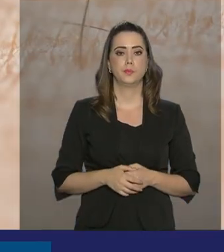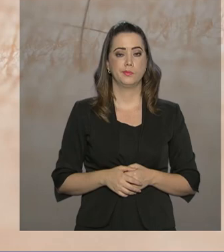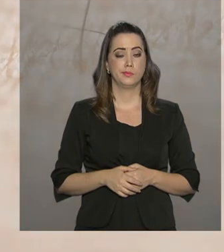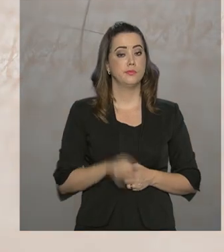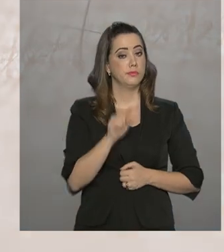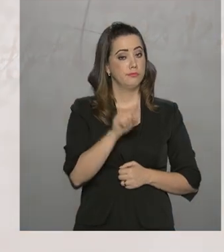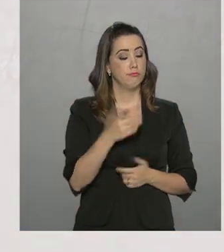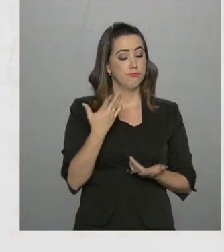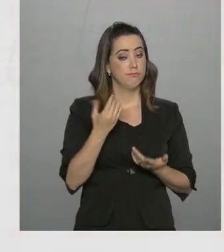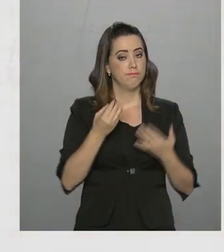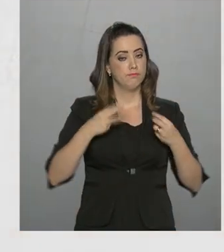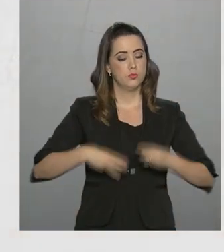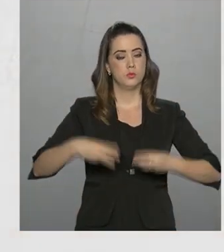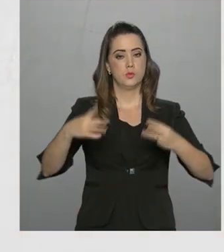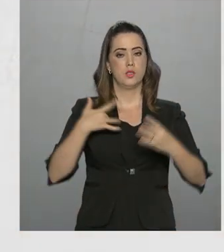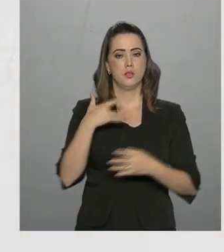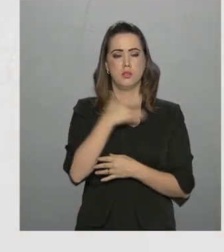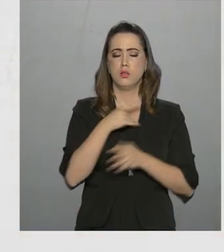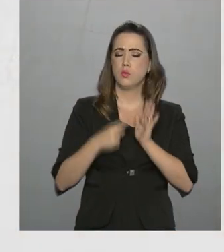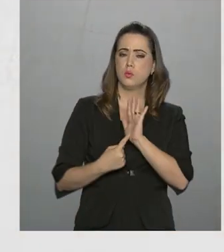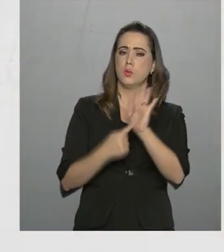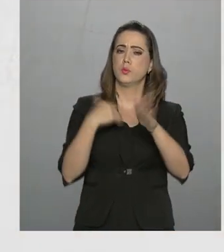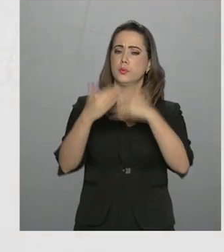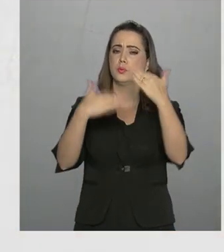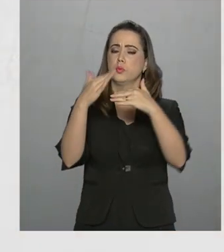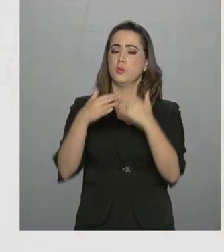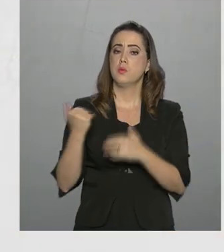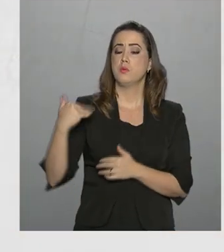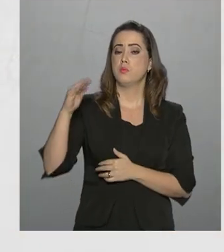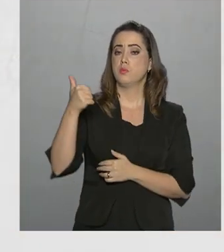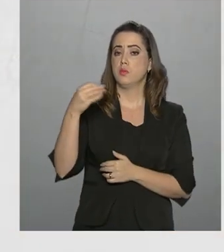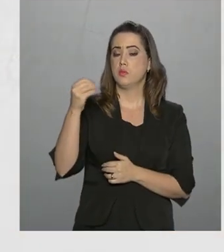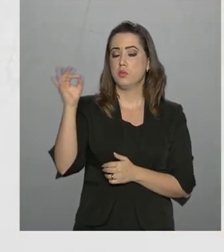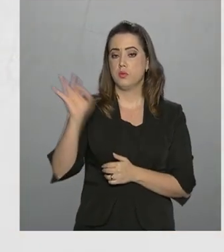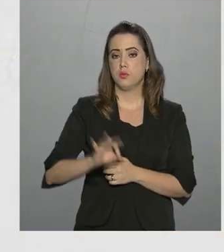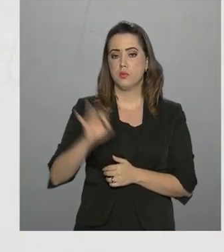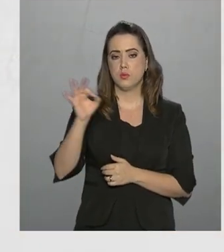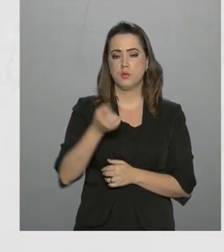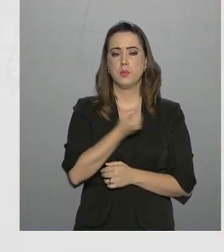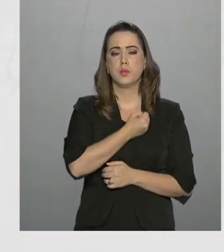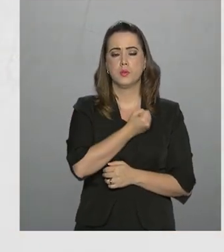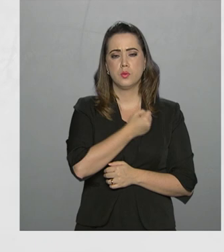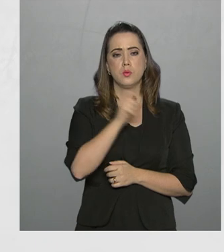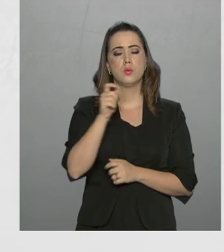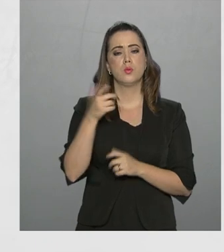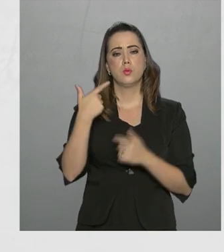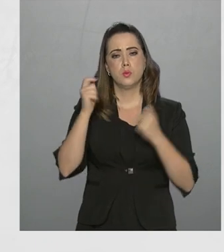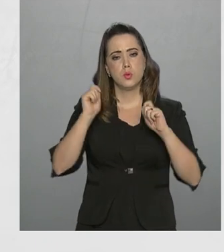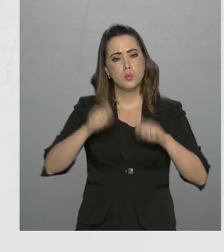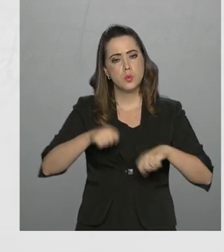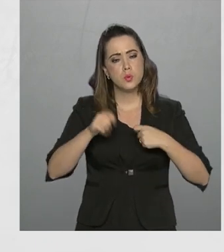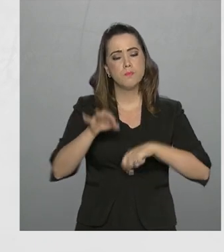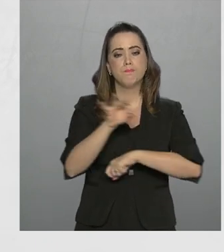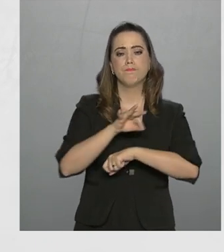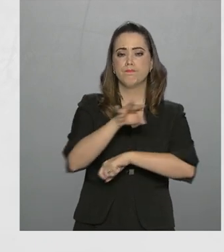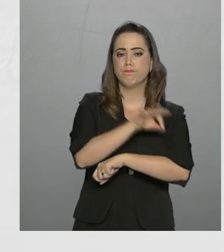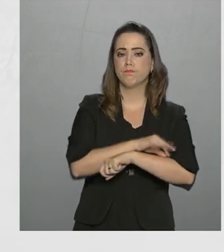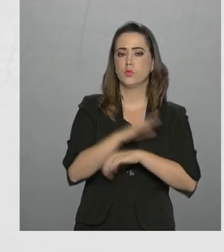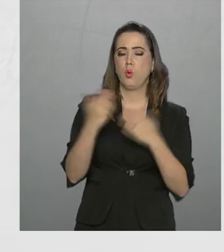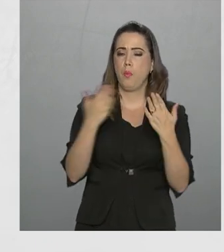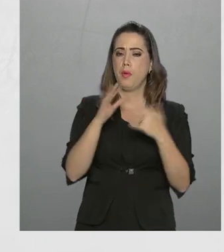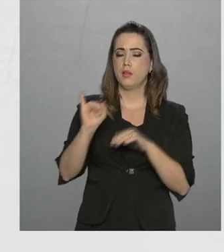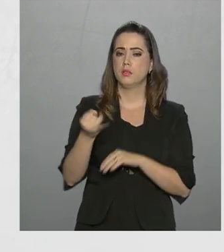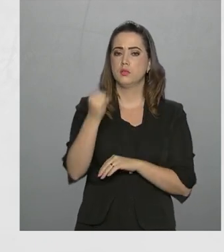Ministério da Saúde apontam um crescimento de mais de 100% no número de casos prováveis de dengue em